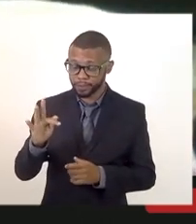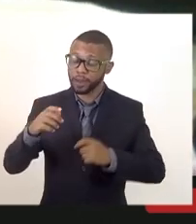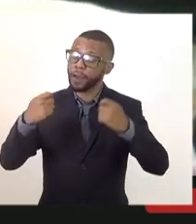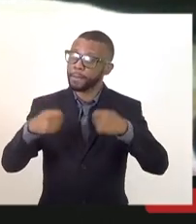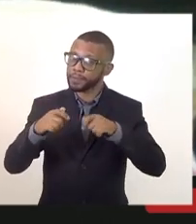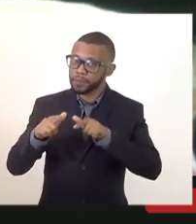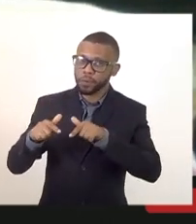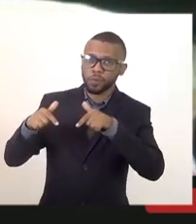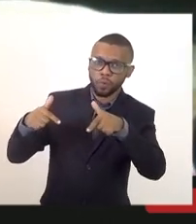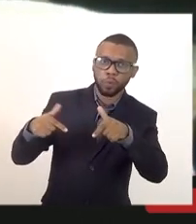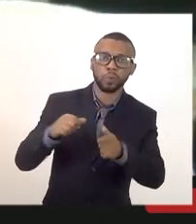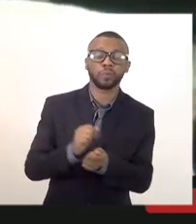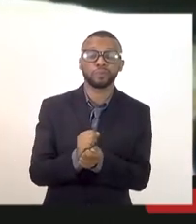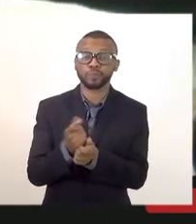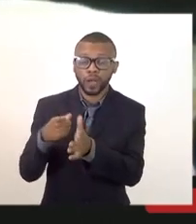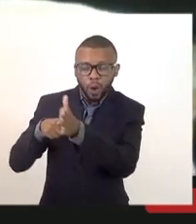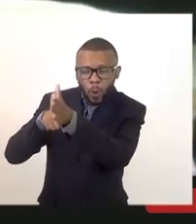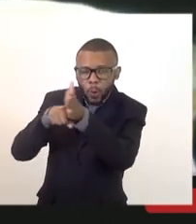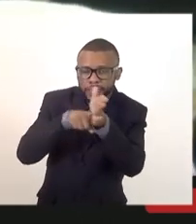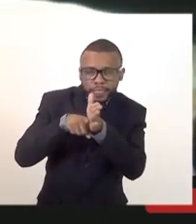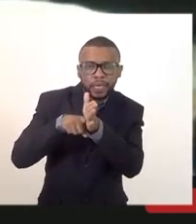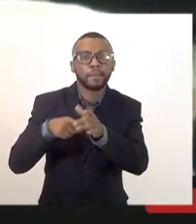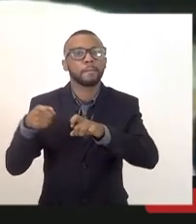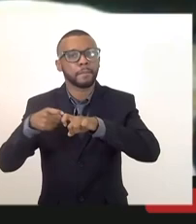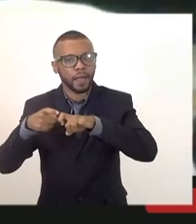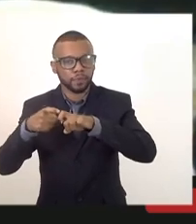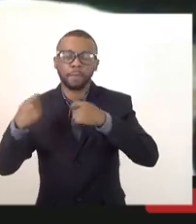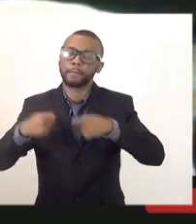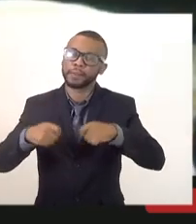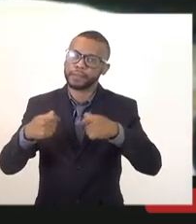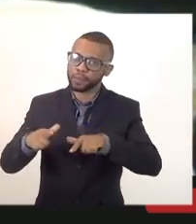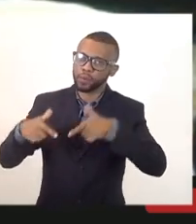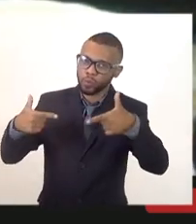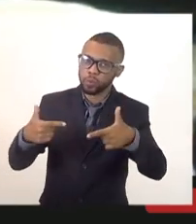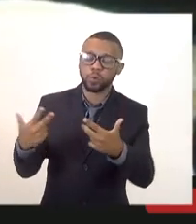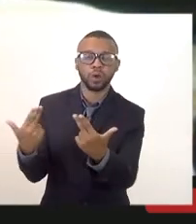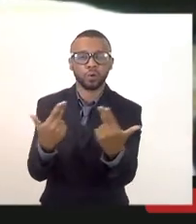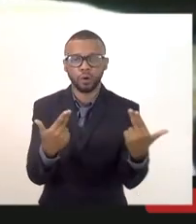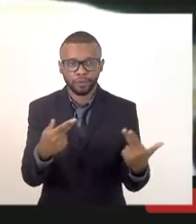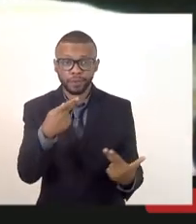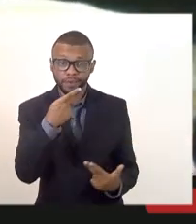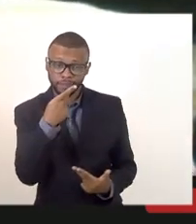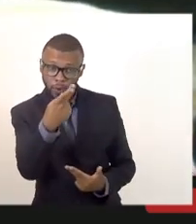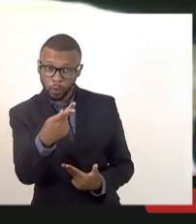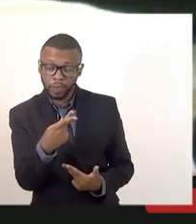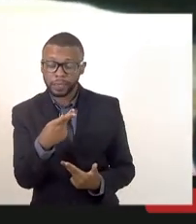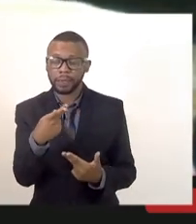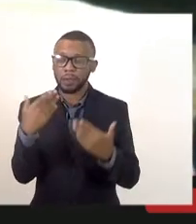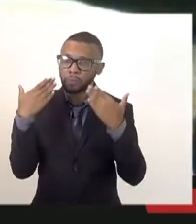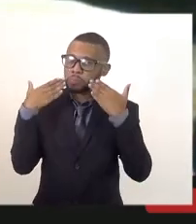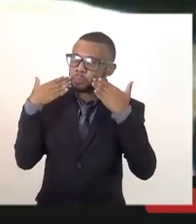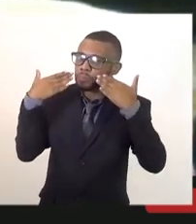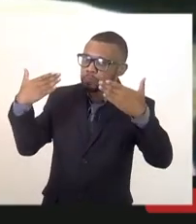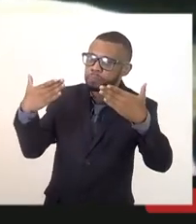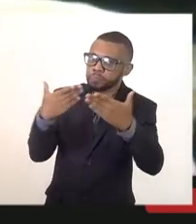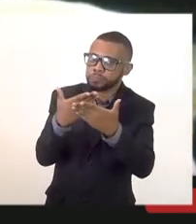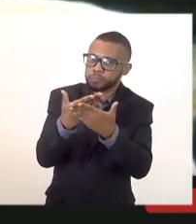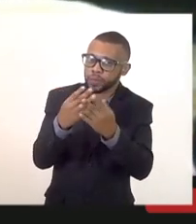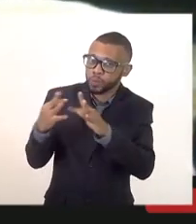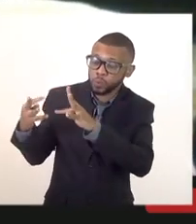o exame médico tem que ser efetuado como você falou aqui para todos muitos